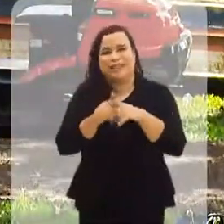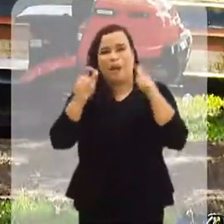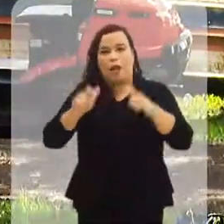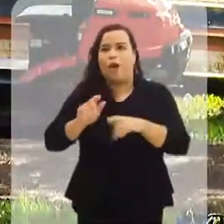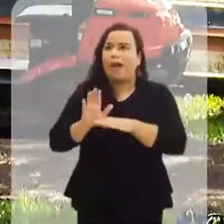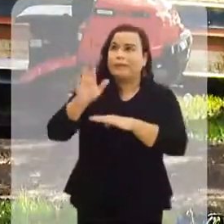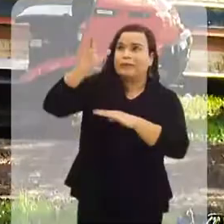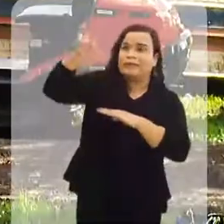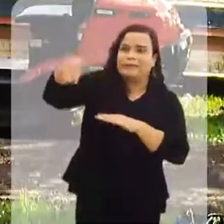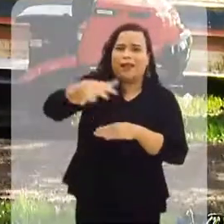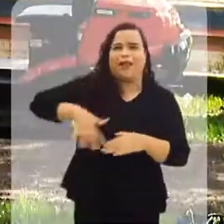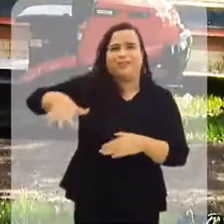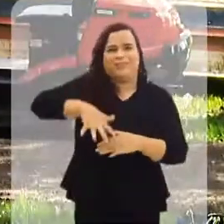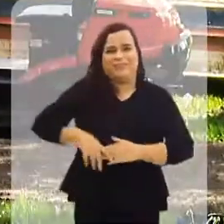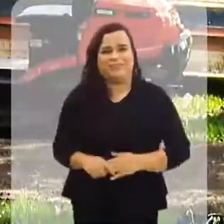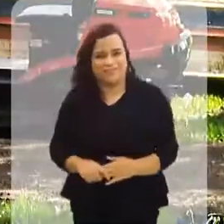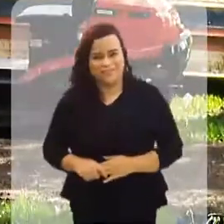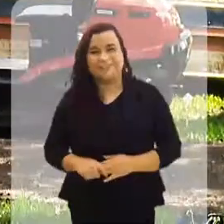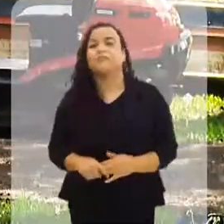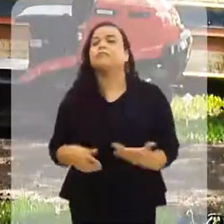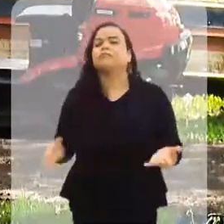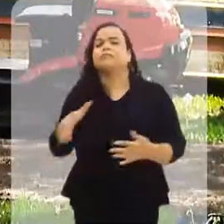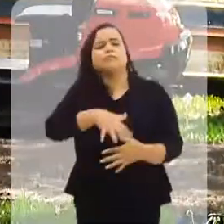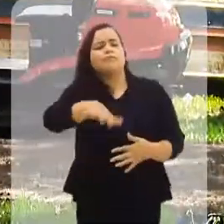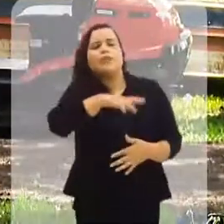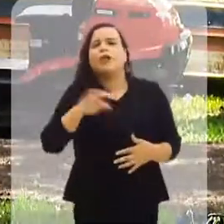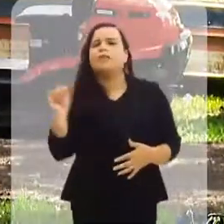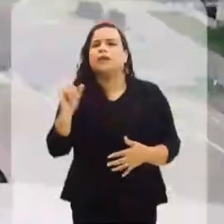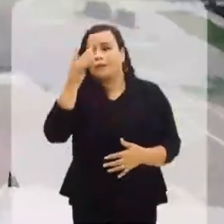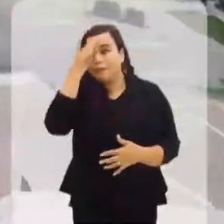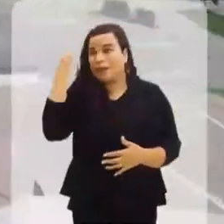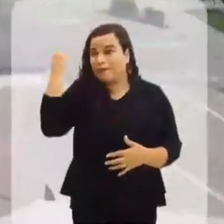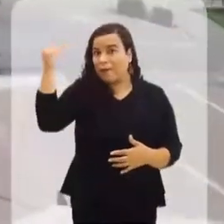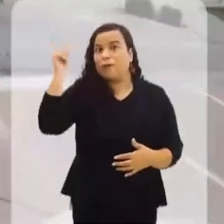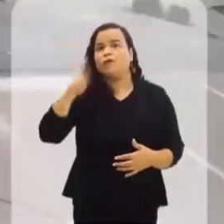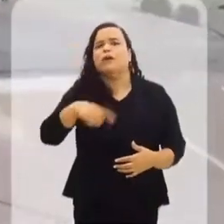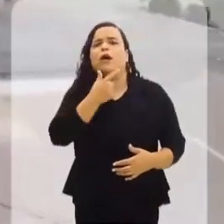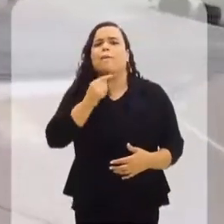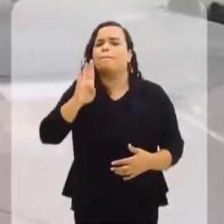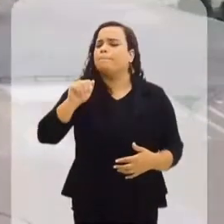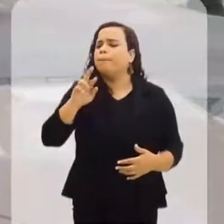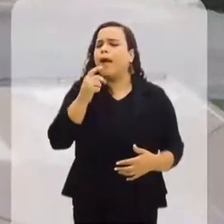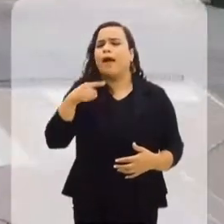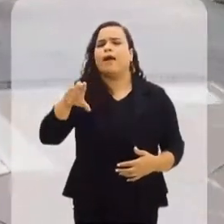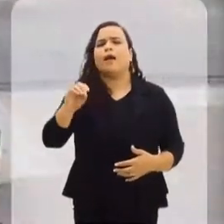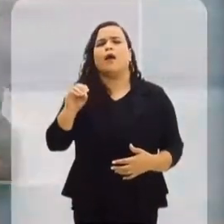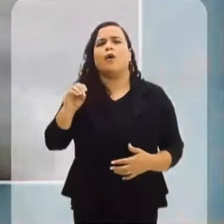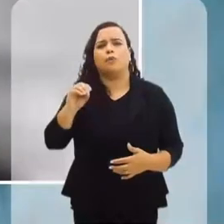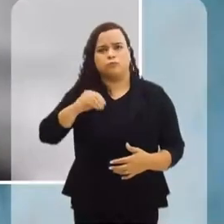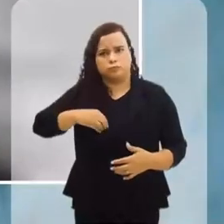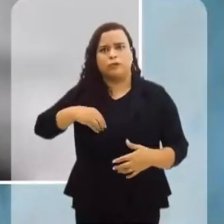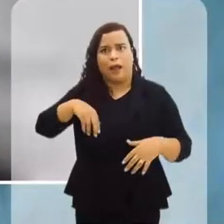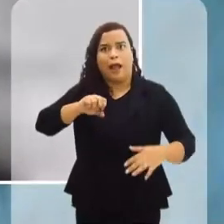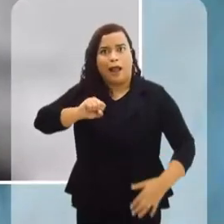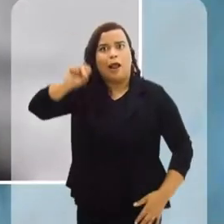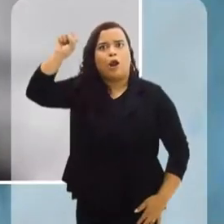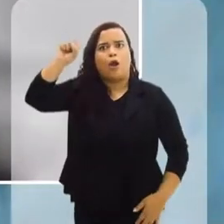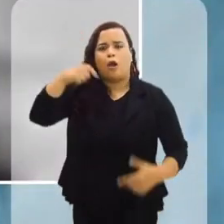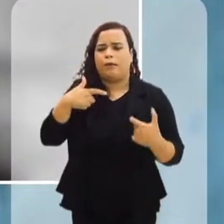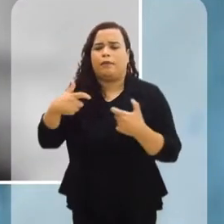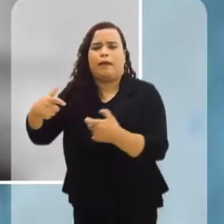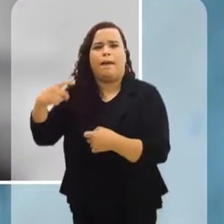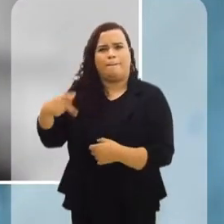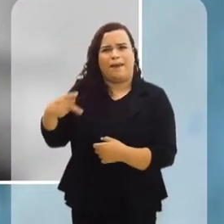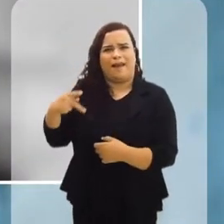localização de onde ela é produzida na serra, na nossa região da serra. Entre os itaguaenses famosos estão o Barão de Tefé,